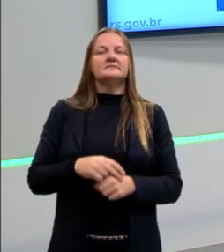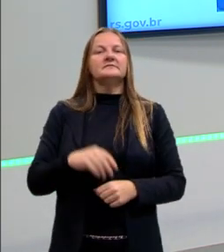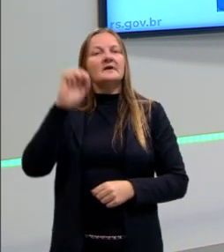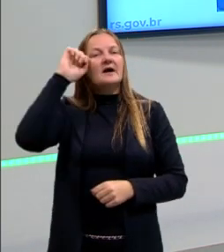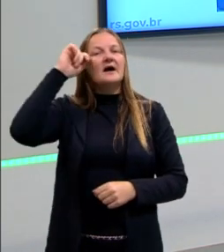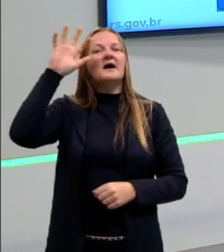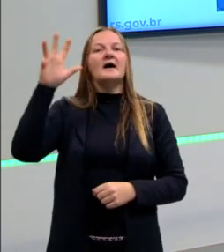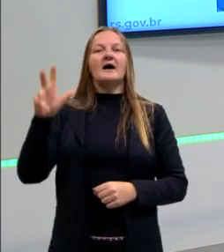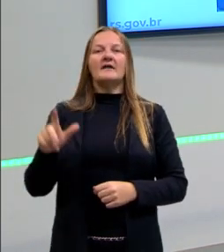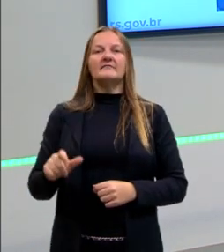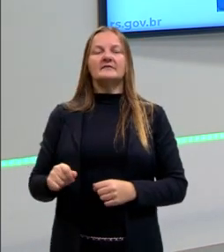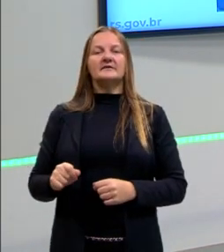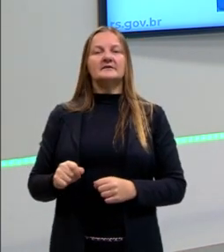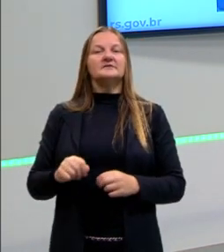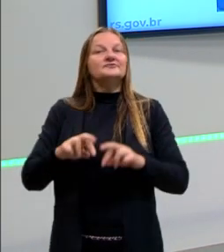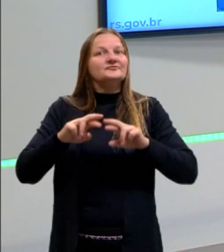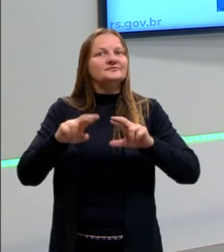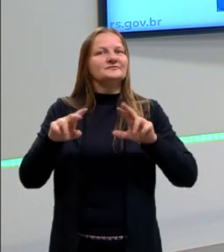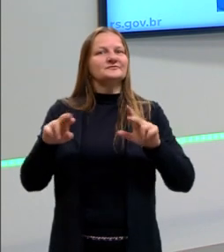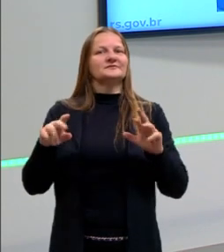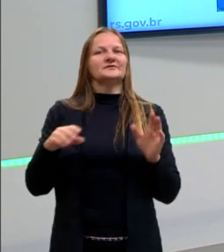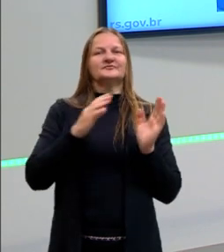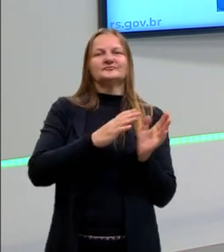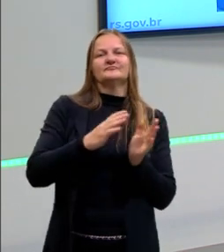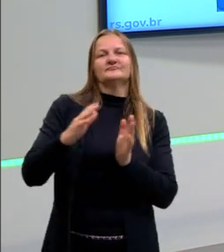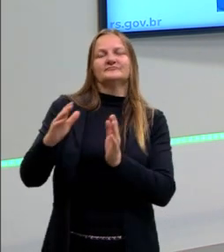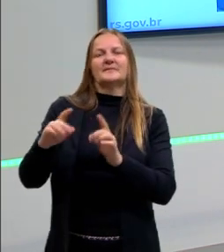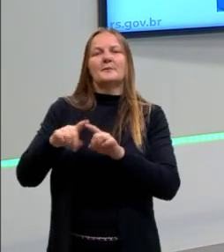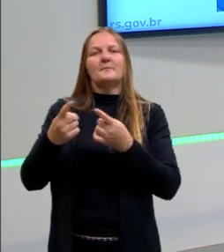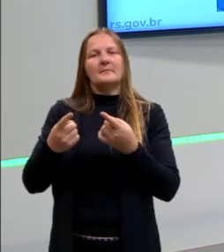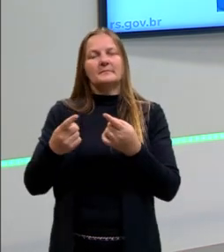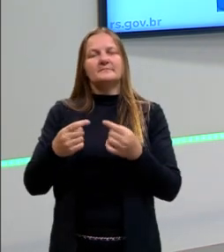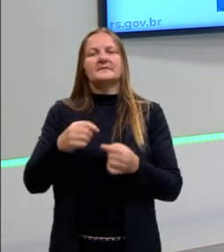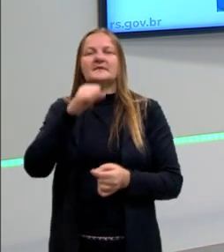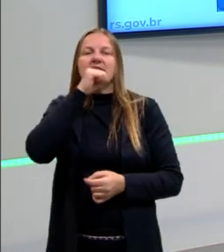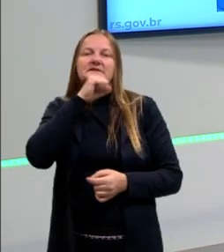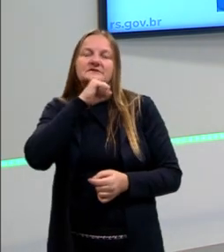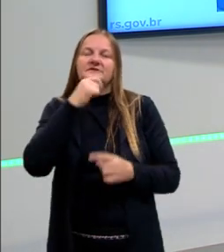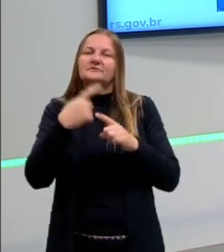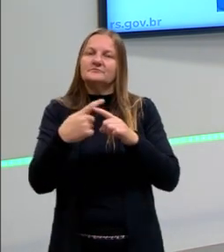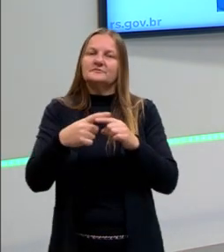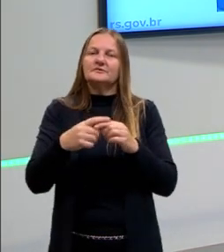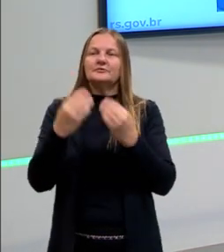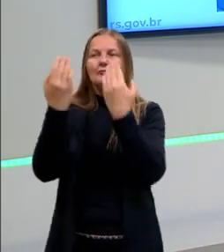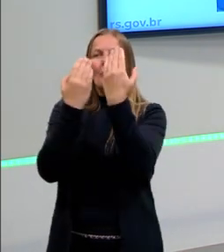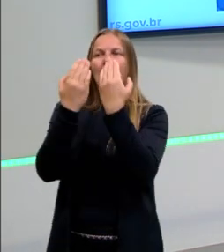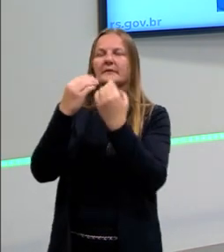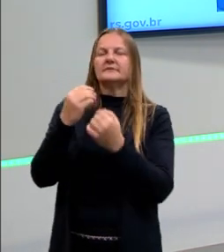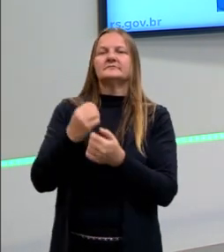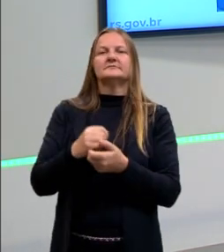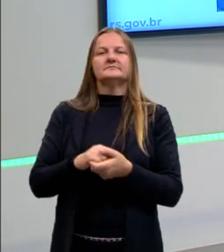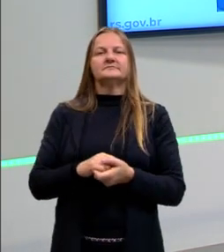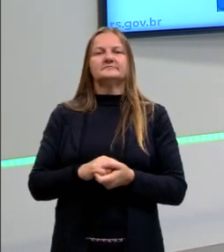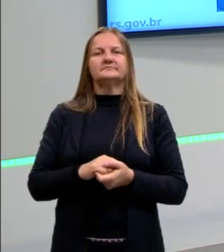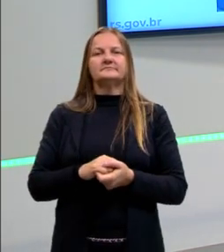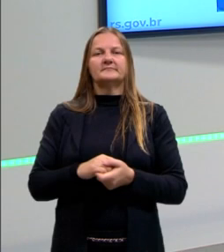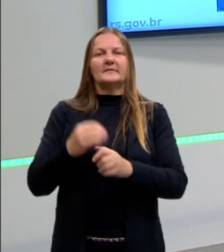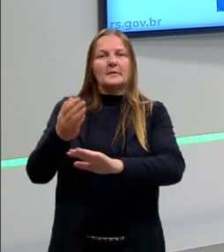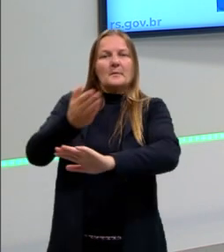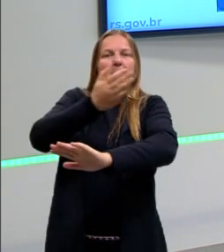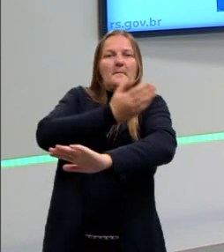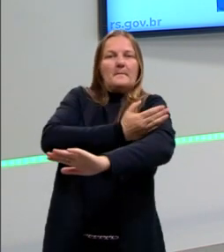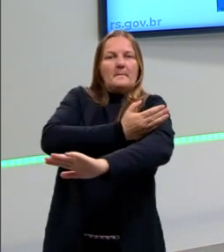ela não se comporta nessa periodização. Mas a gente fala uma África antiga para não falar África pré